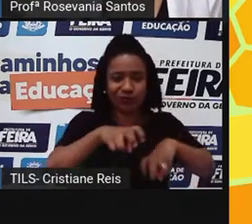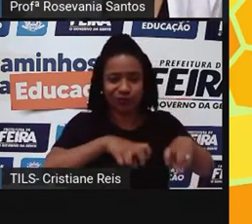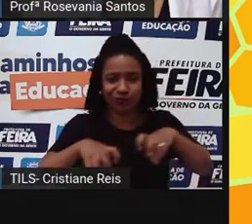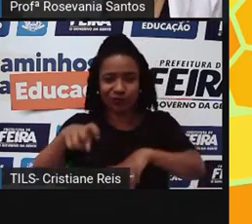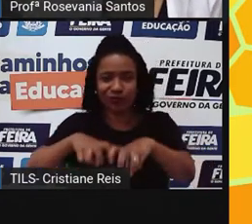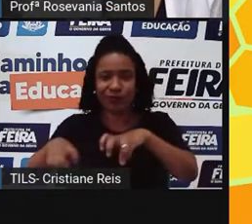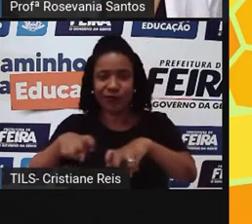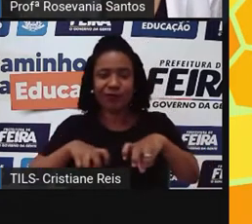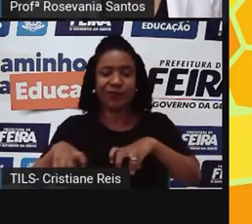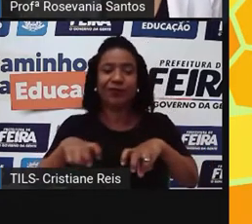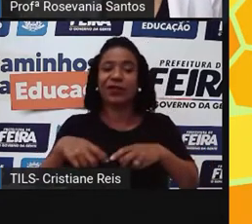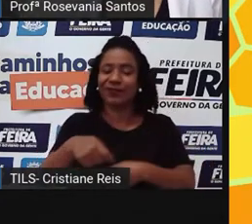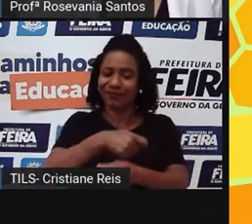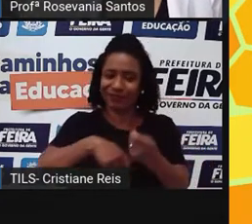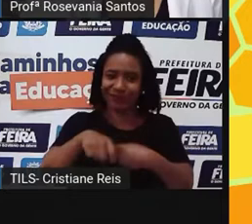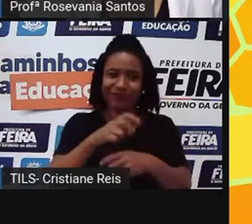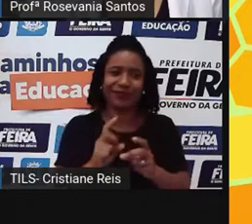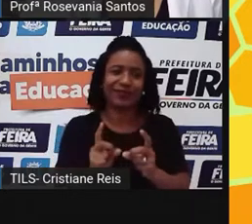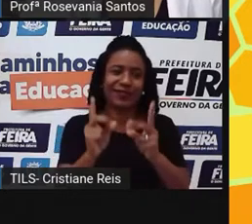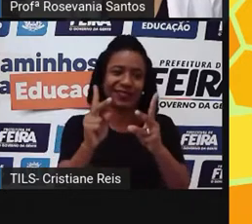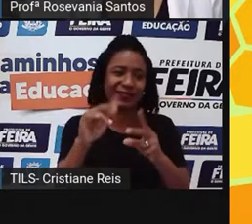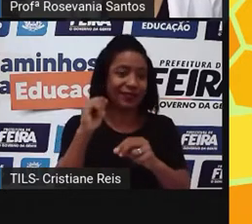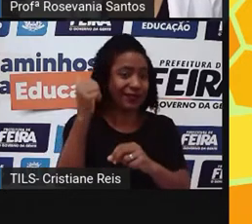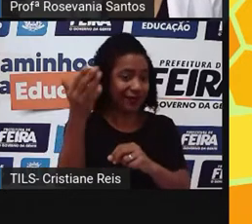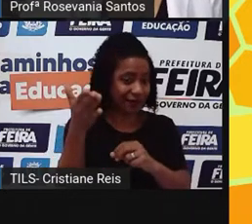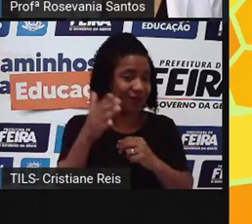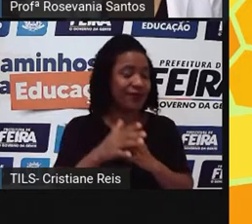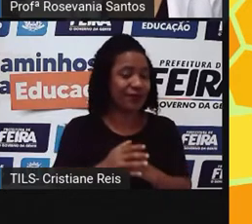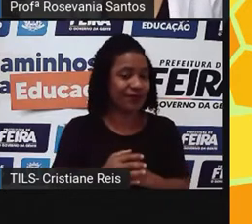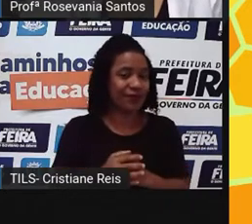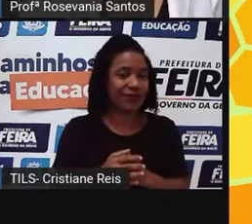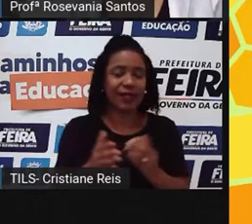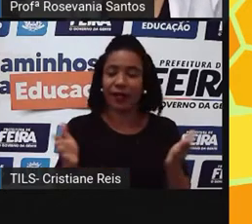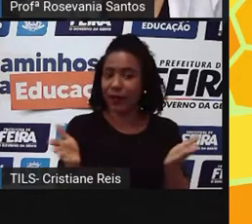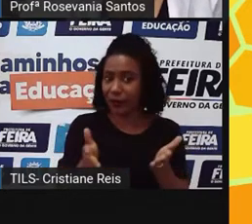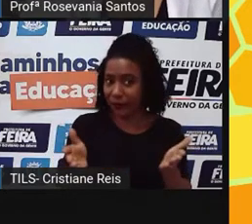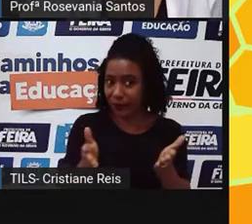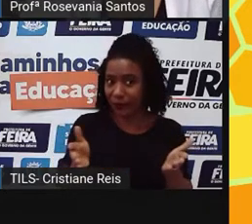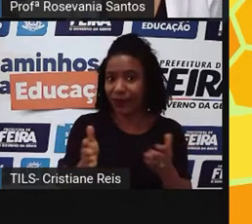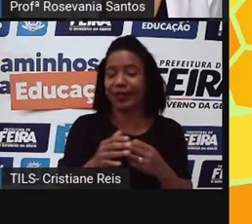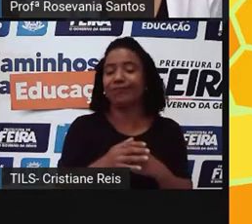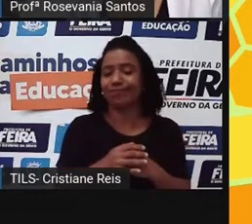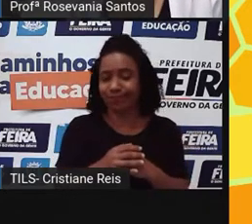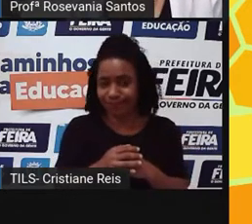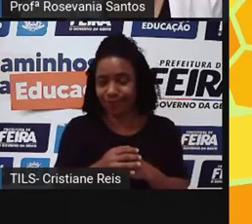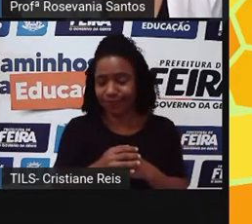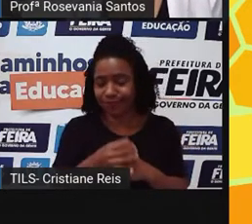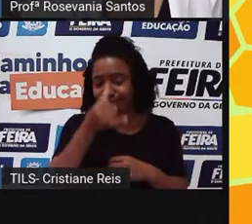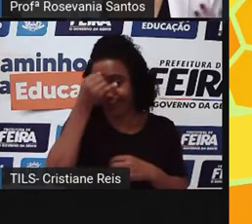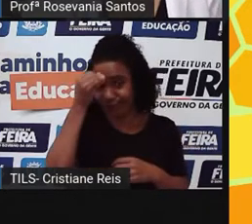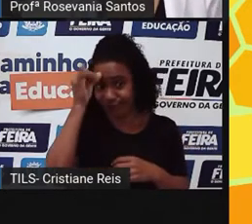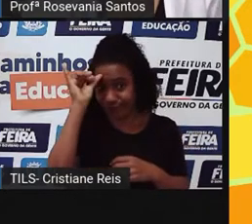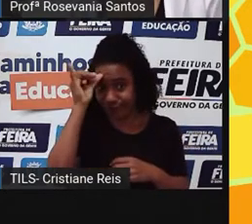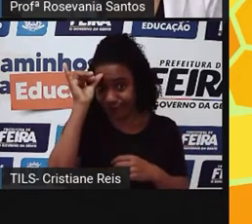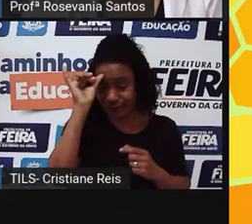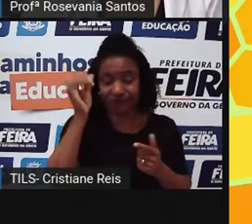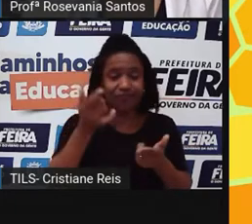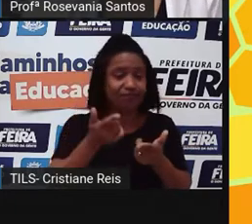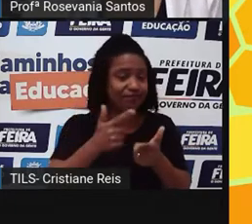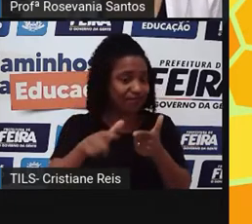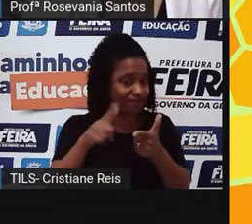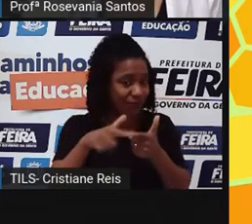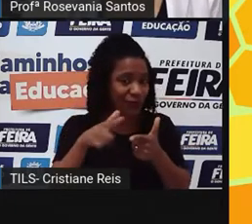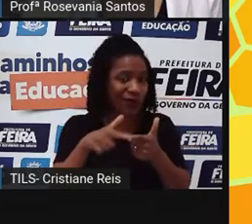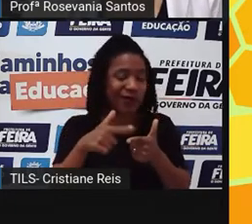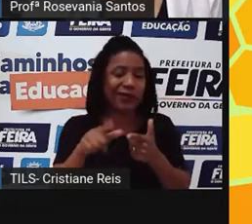esse mercado externo. Inclusive, agora estamos até passando por um problema, né? De embargo da carne bovina, que a gente exportava muito para a